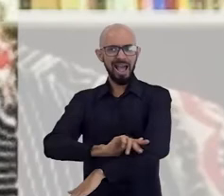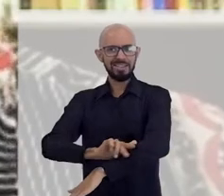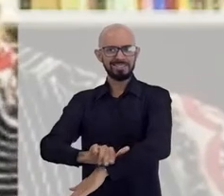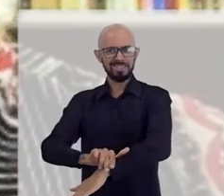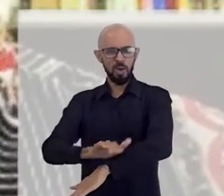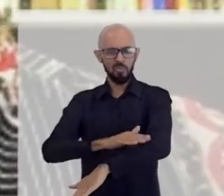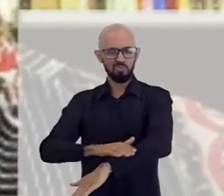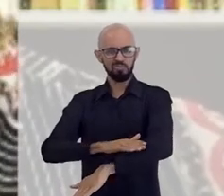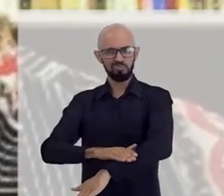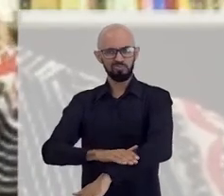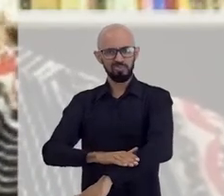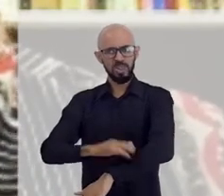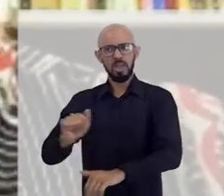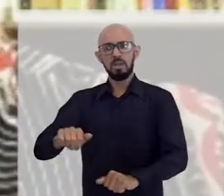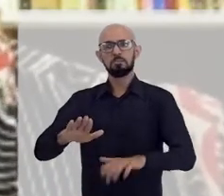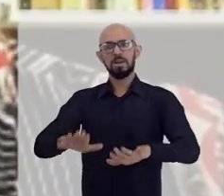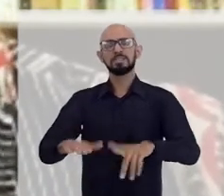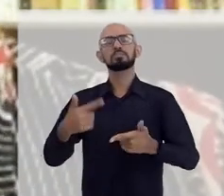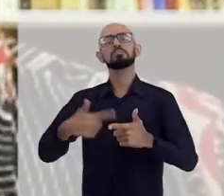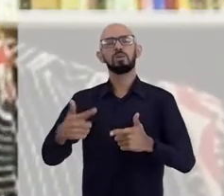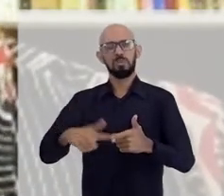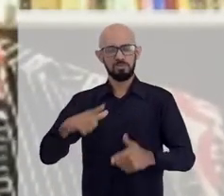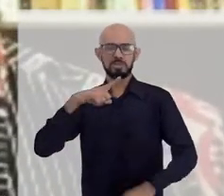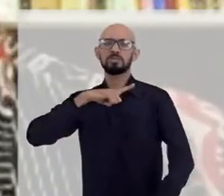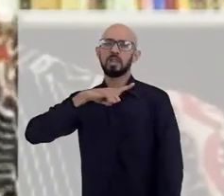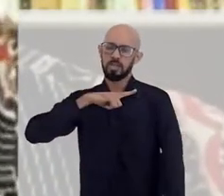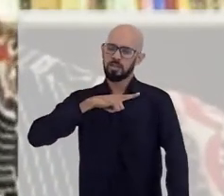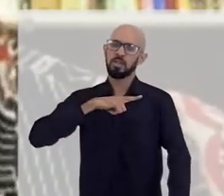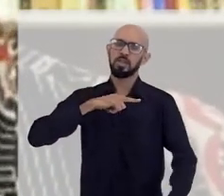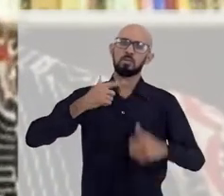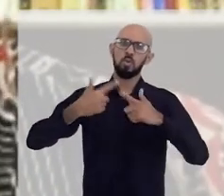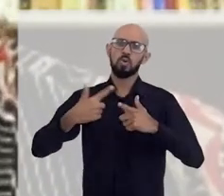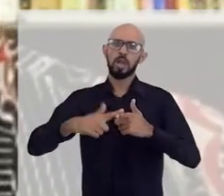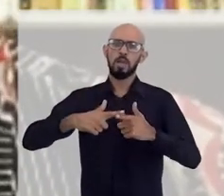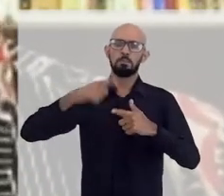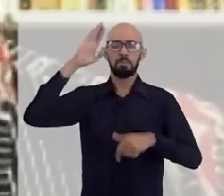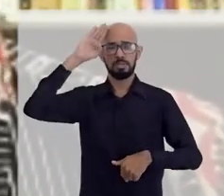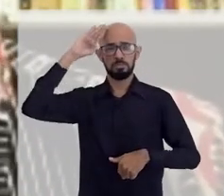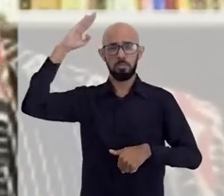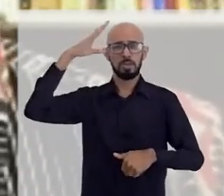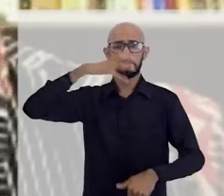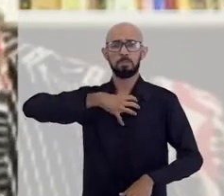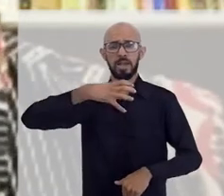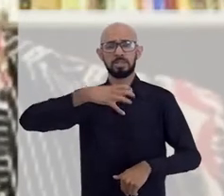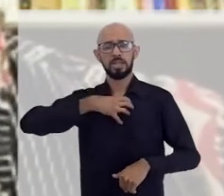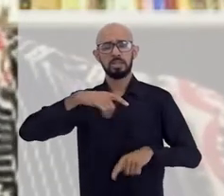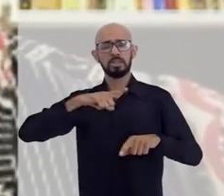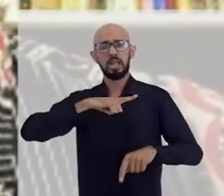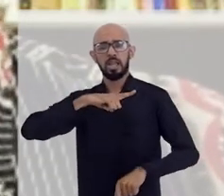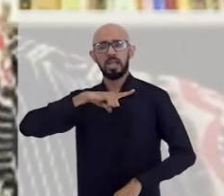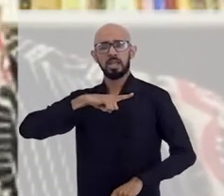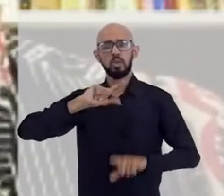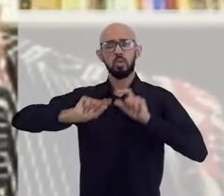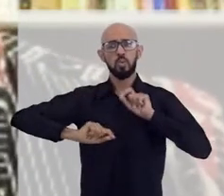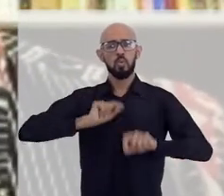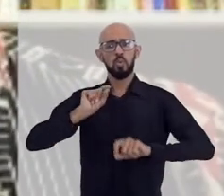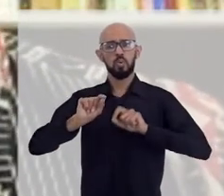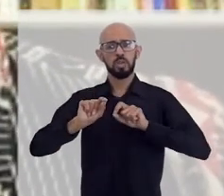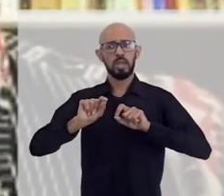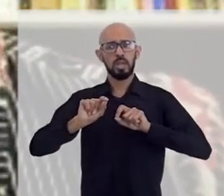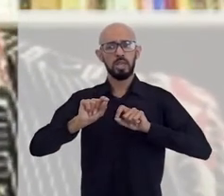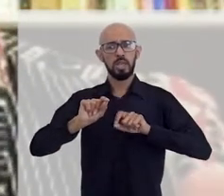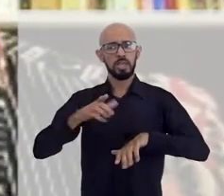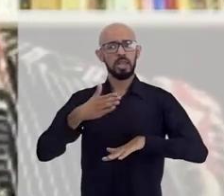que, na verdade, nós temos grandes problemas na Bahia, principalmente porque a Bahia tem uma questão que, eu diria, é aquele